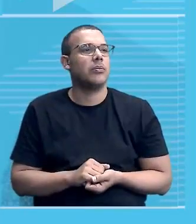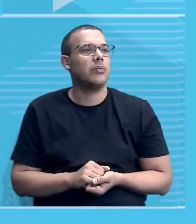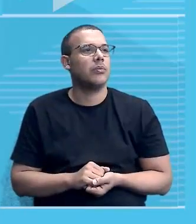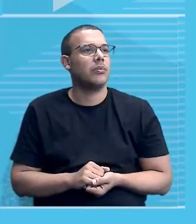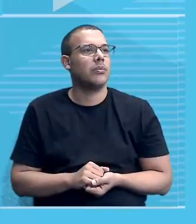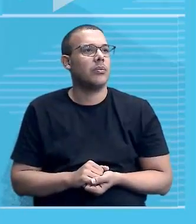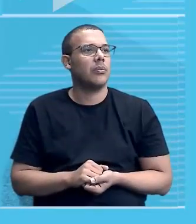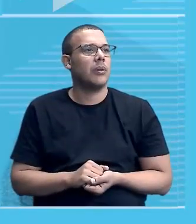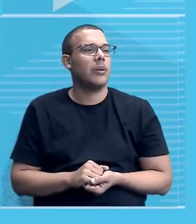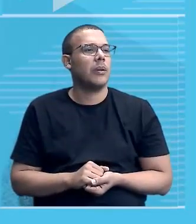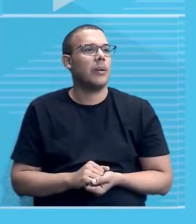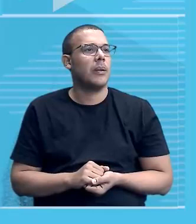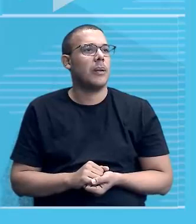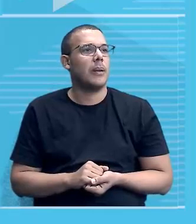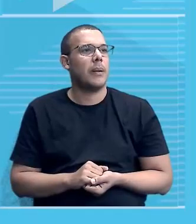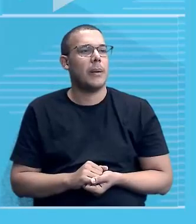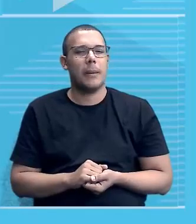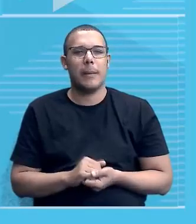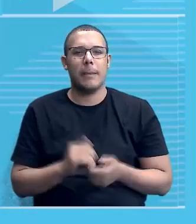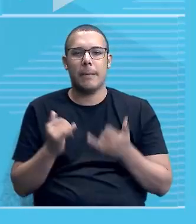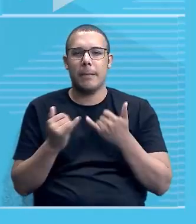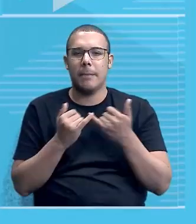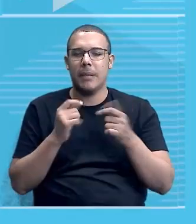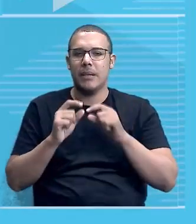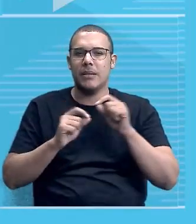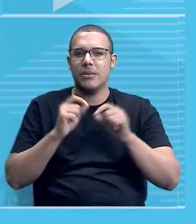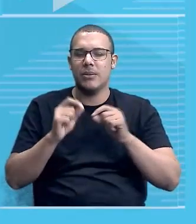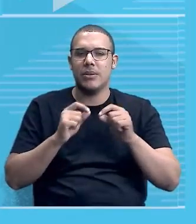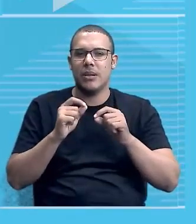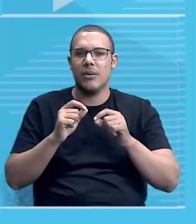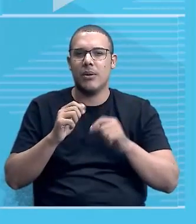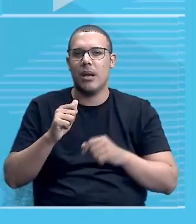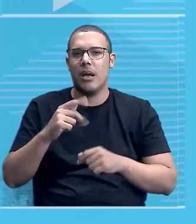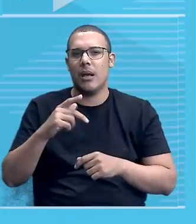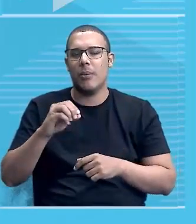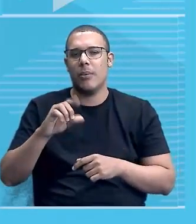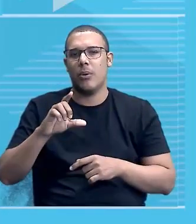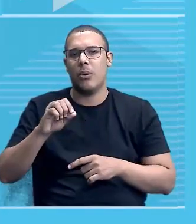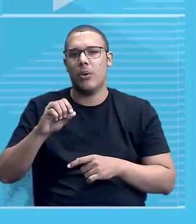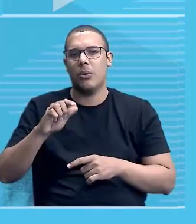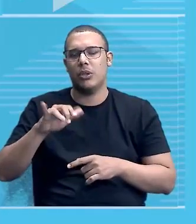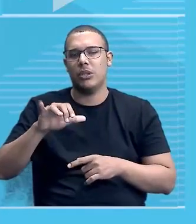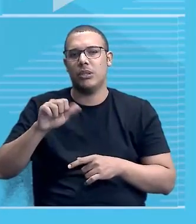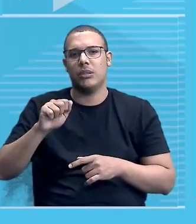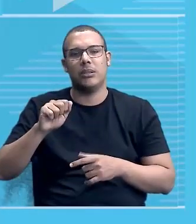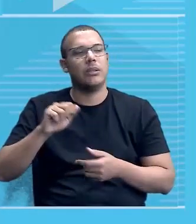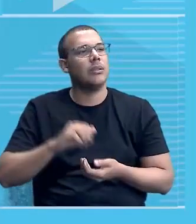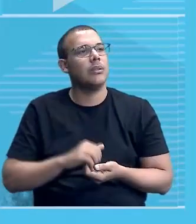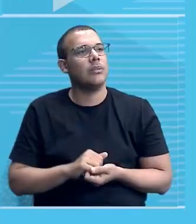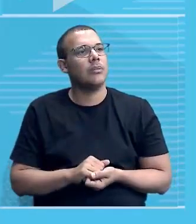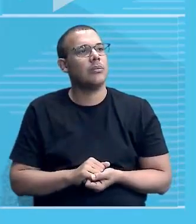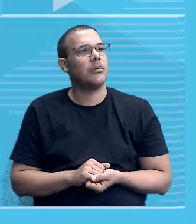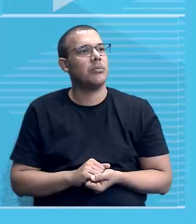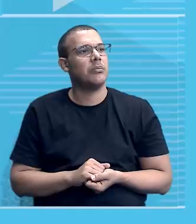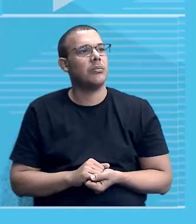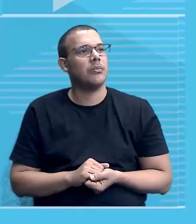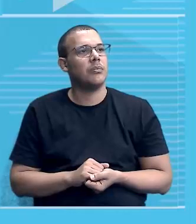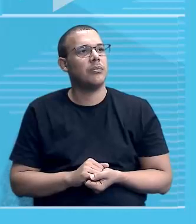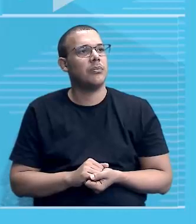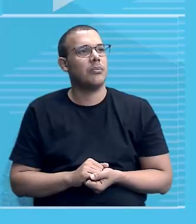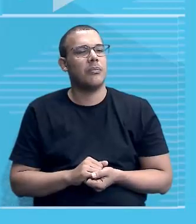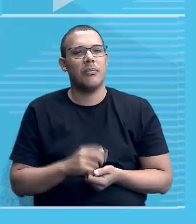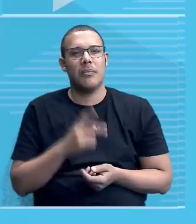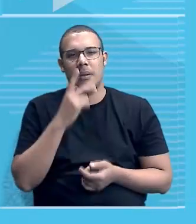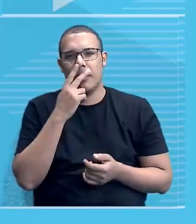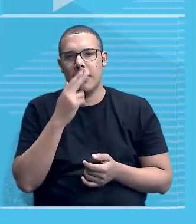me parece uma apologia, um enaltecimento desse rei, pode ser um rei, viva